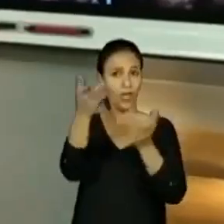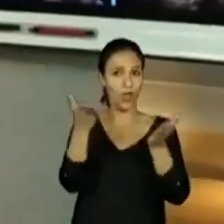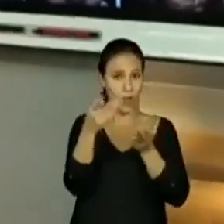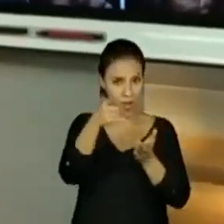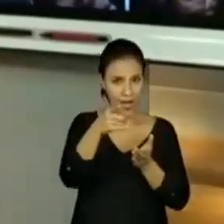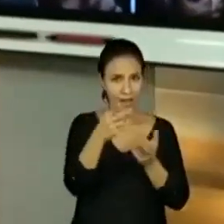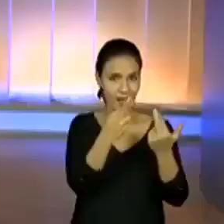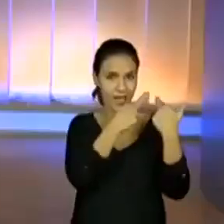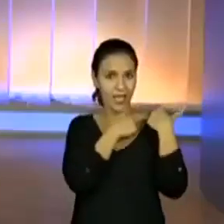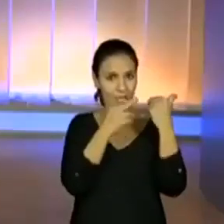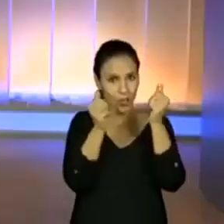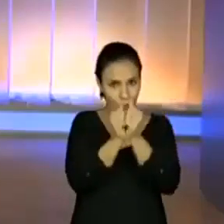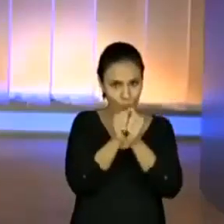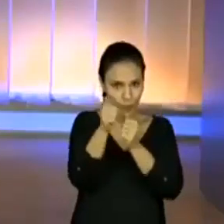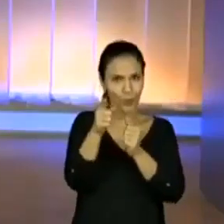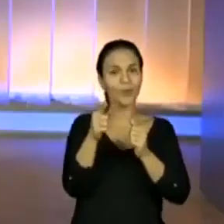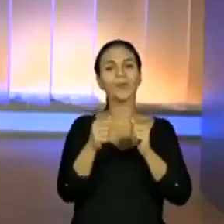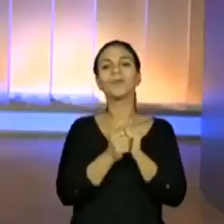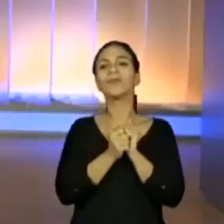Agora.